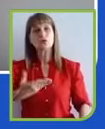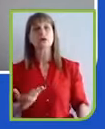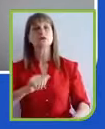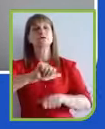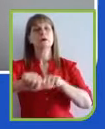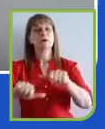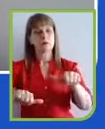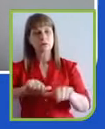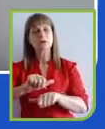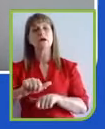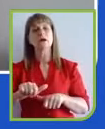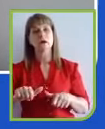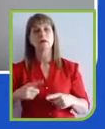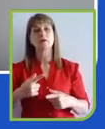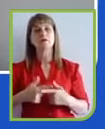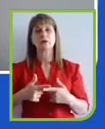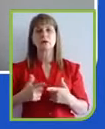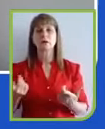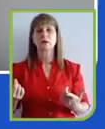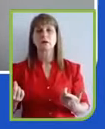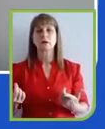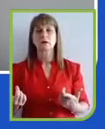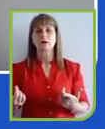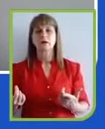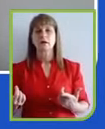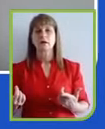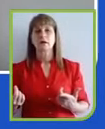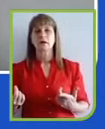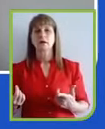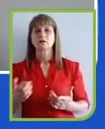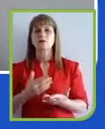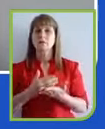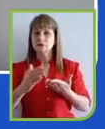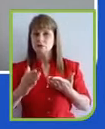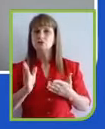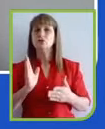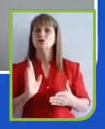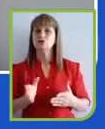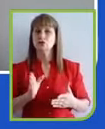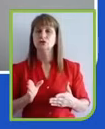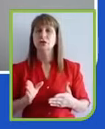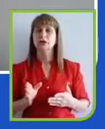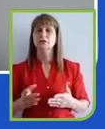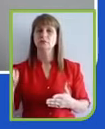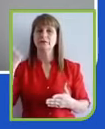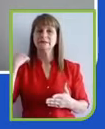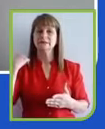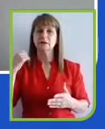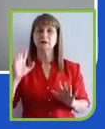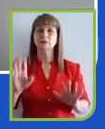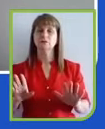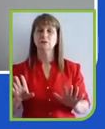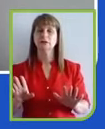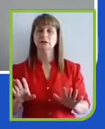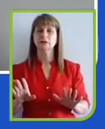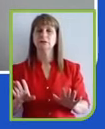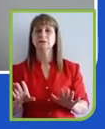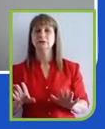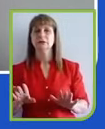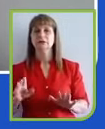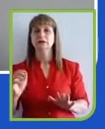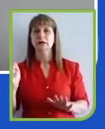jornada que ela tinha começado já das empresas de uma forma geral, mas falando sobre a Ambev desde 2016,